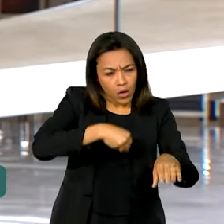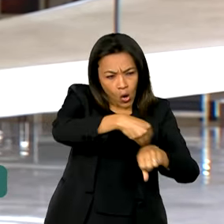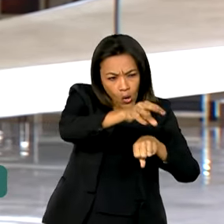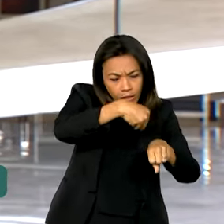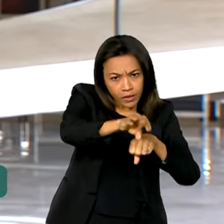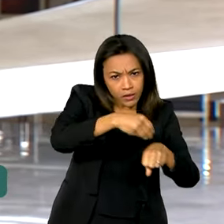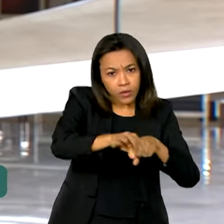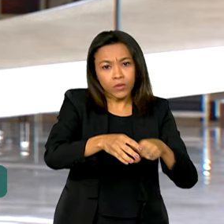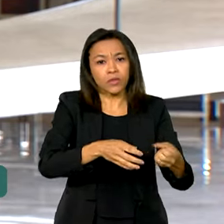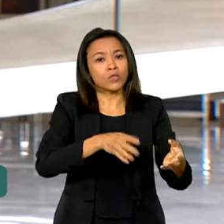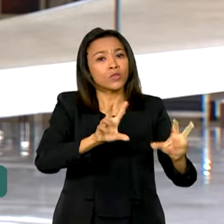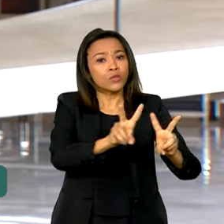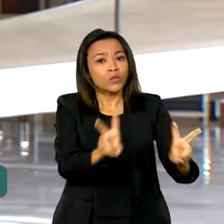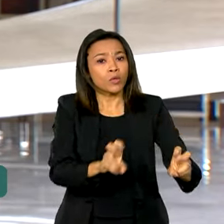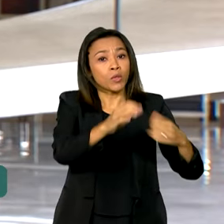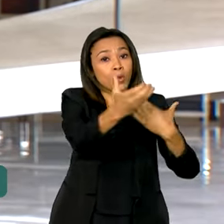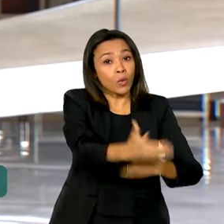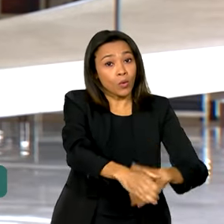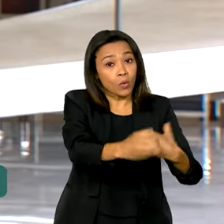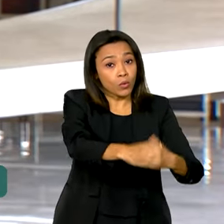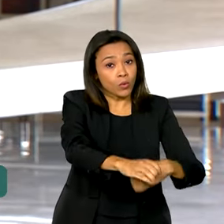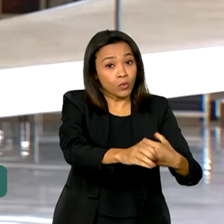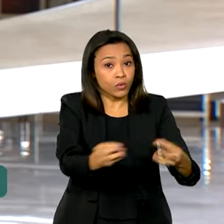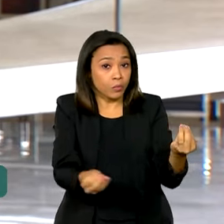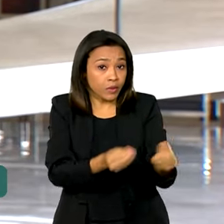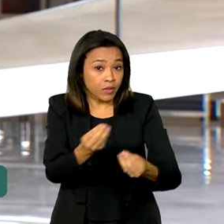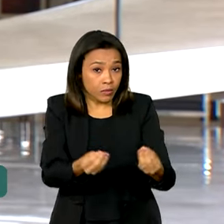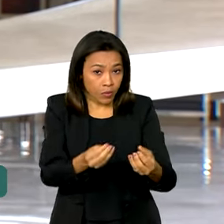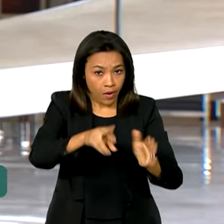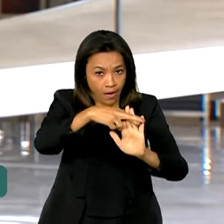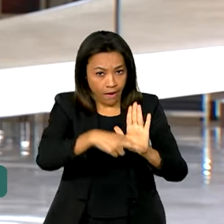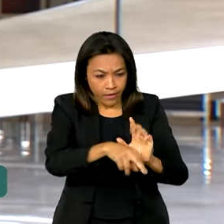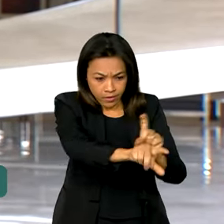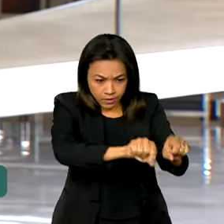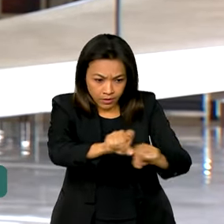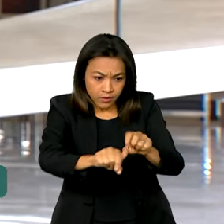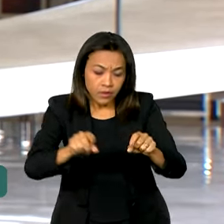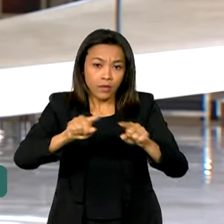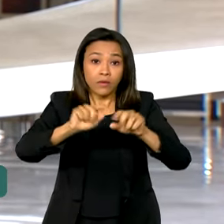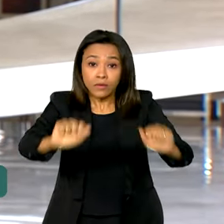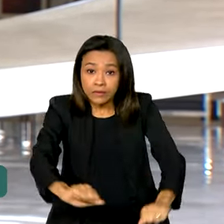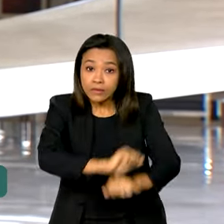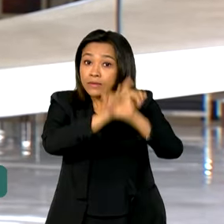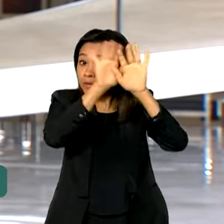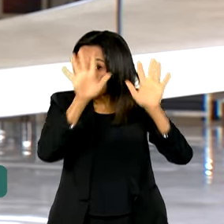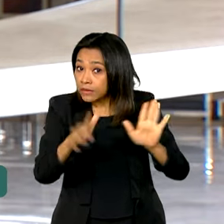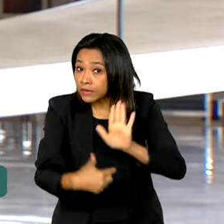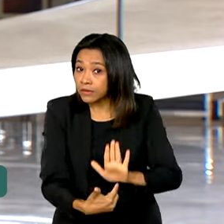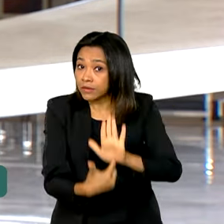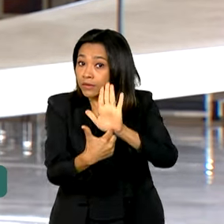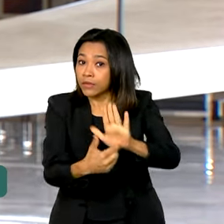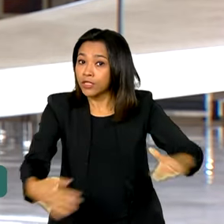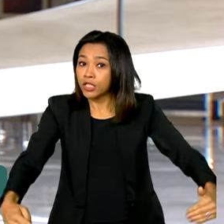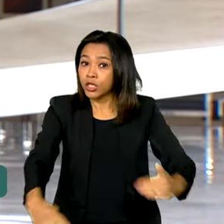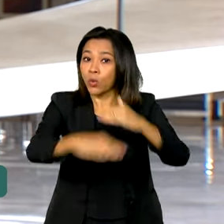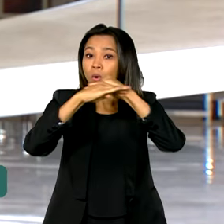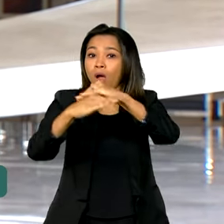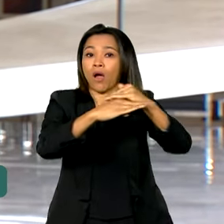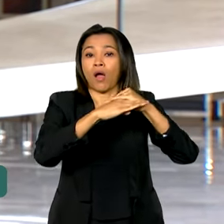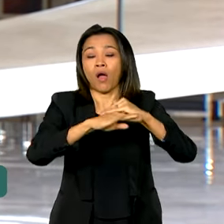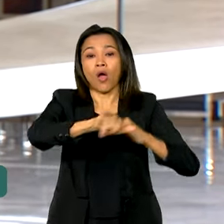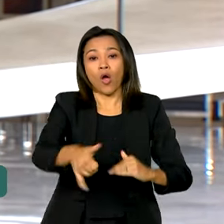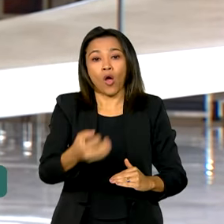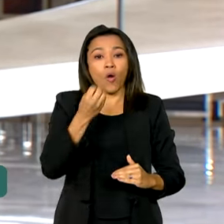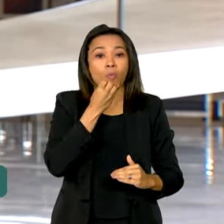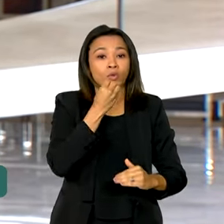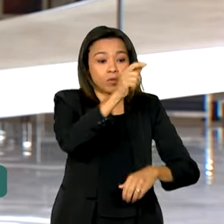públicos no Brasil, com regras como critérios de seleção, transparência e garantias de igualdade de oportunidades para